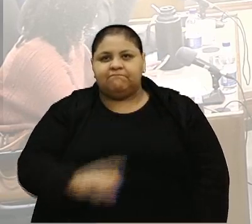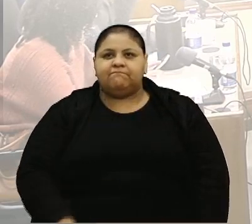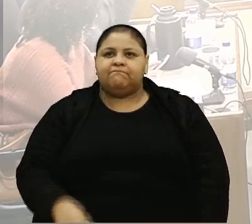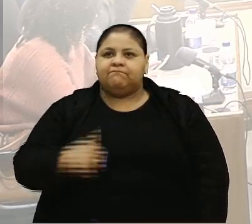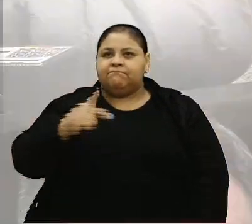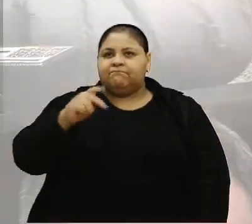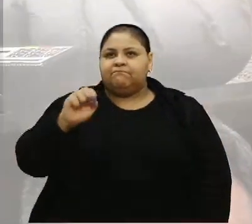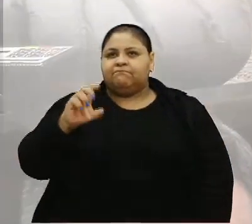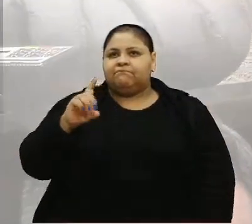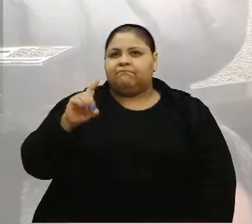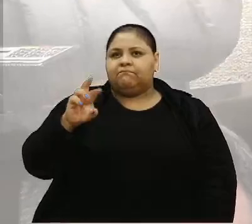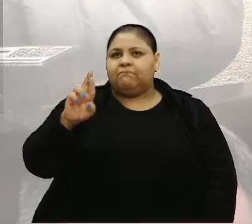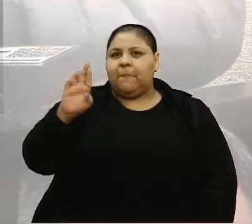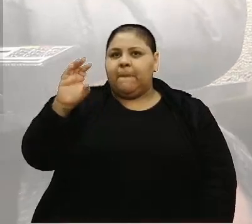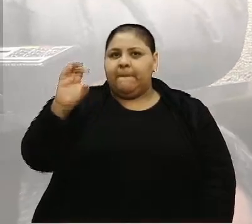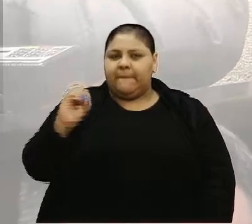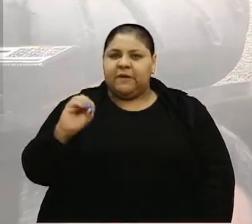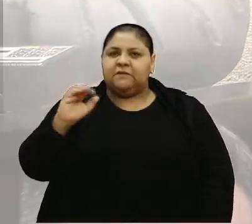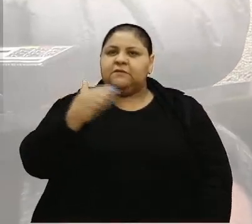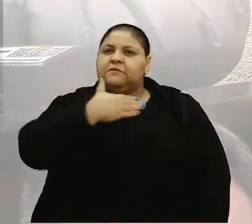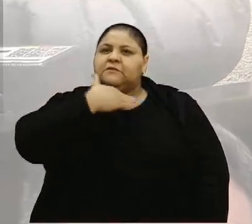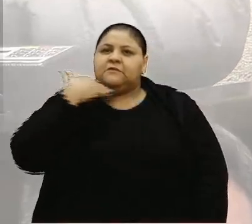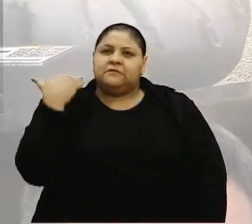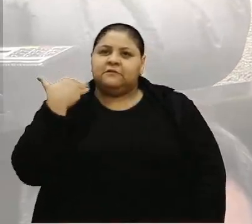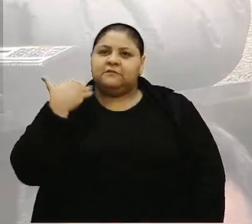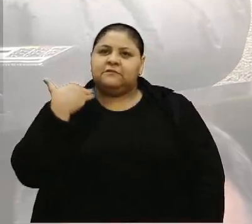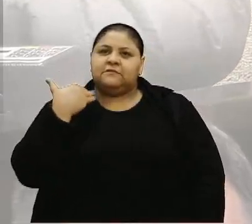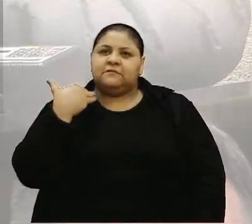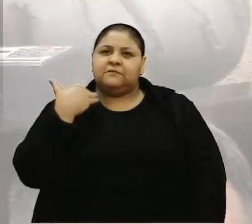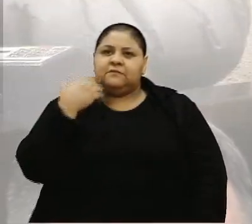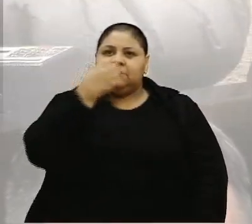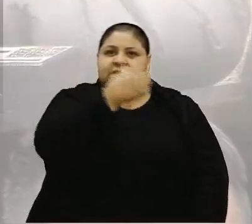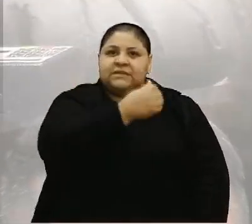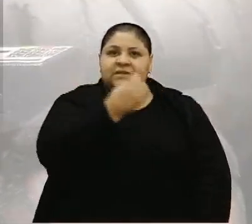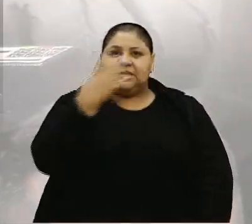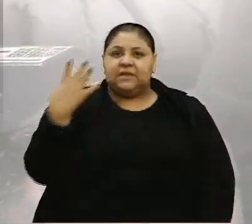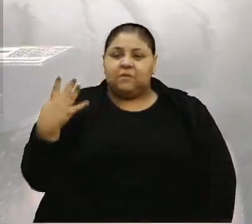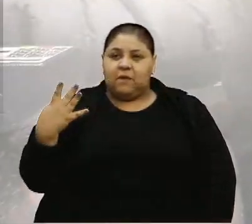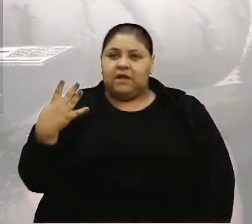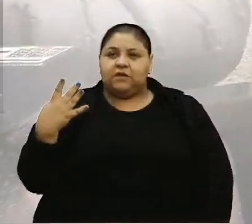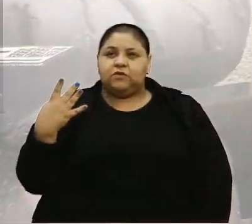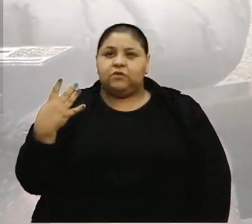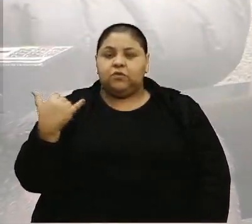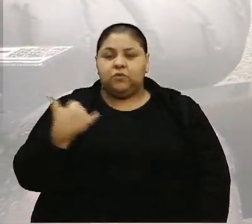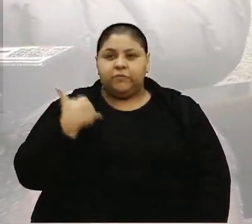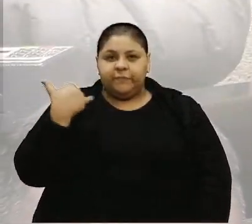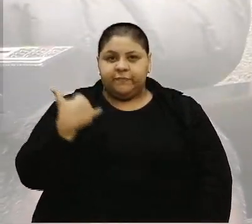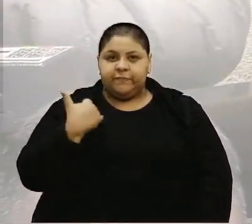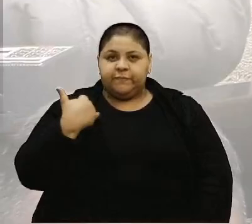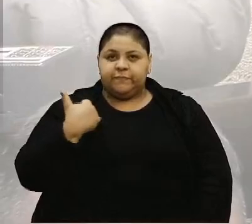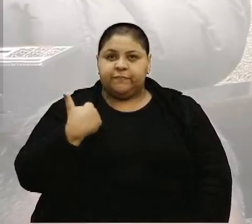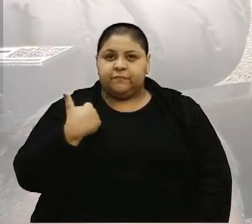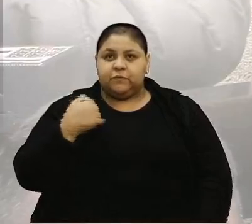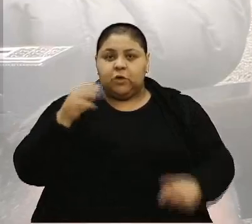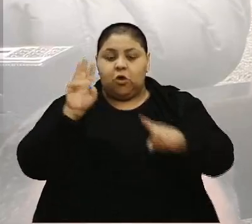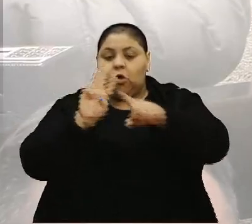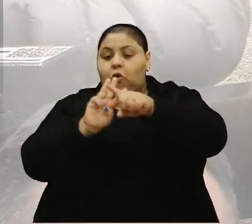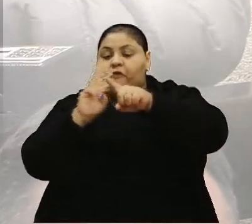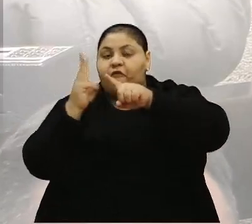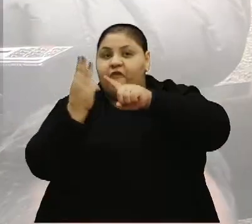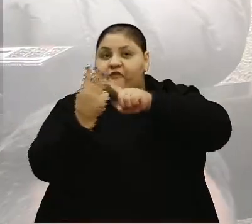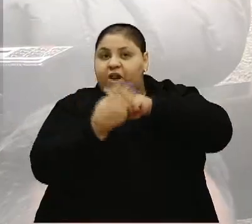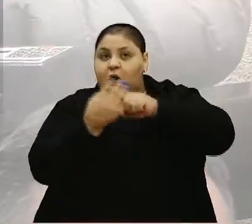Pedro Antônio Carraro, que faleceu então aos seus 64 anos, né? O velório está sendo hoje